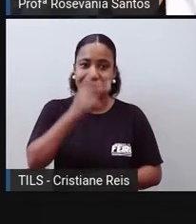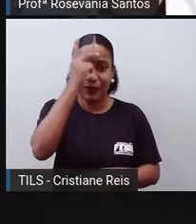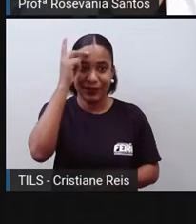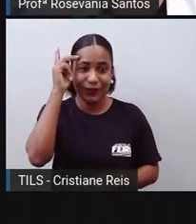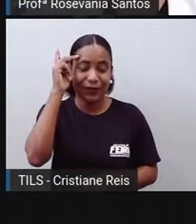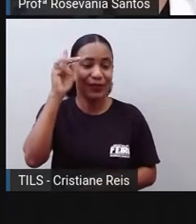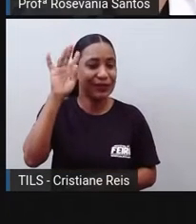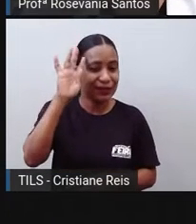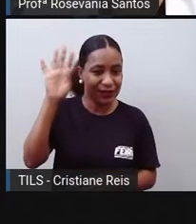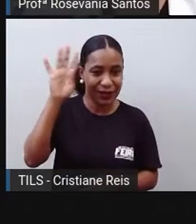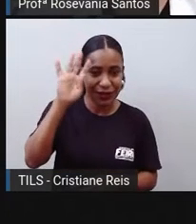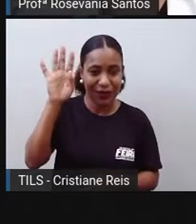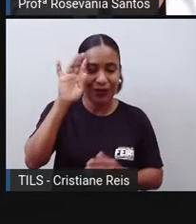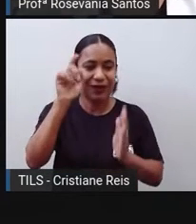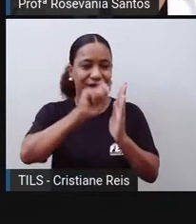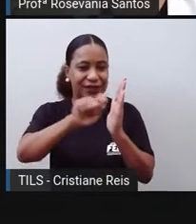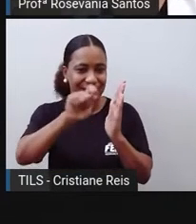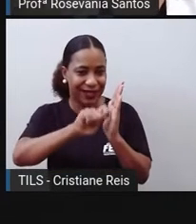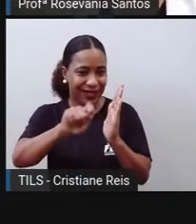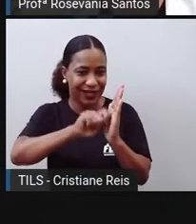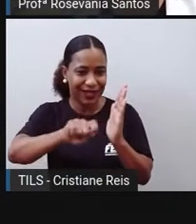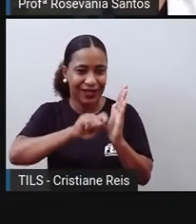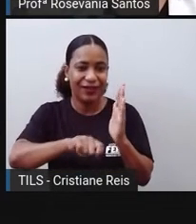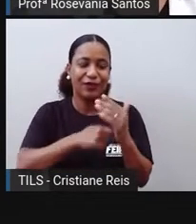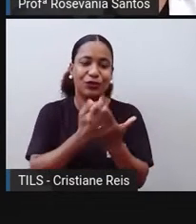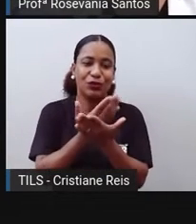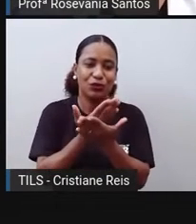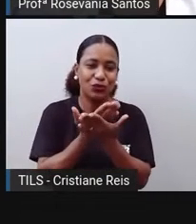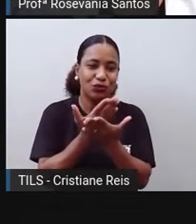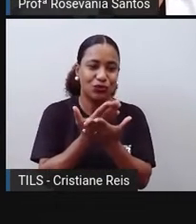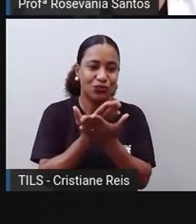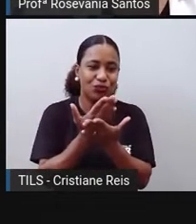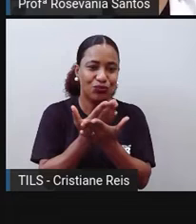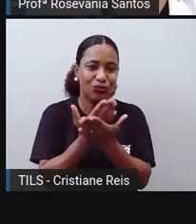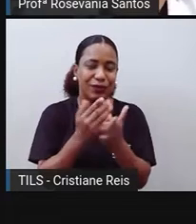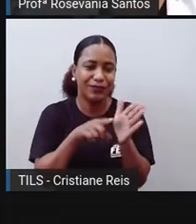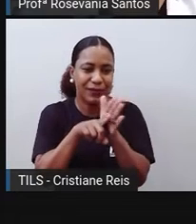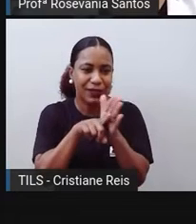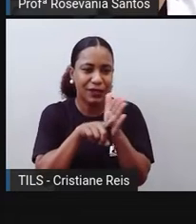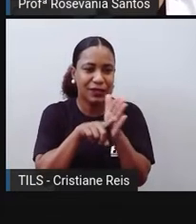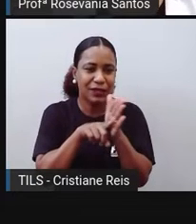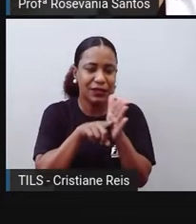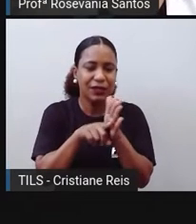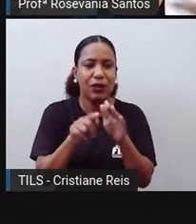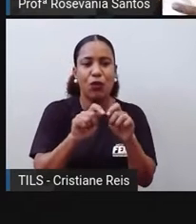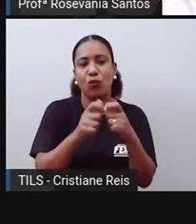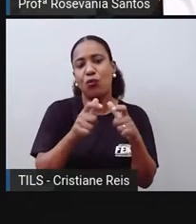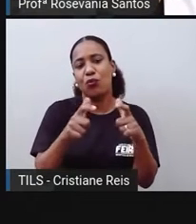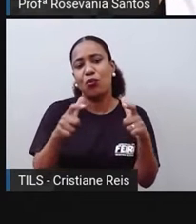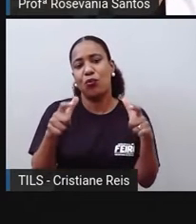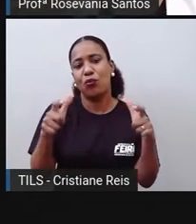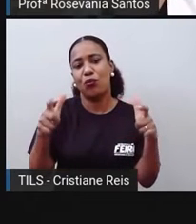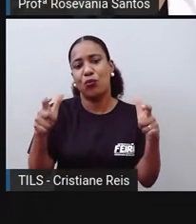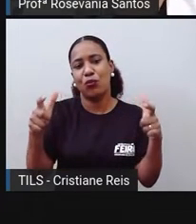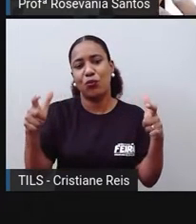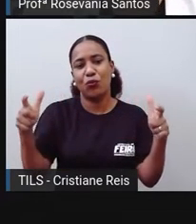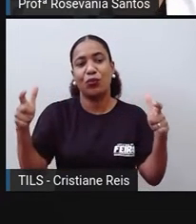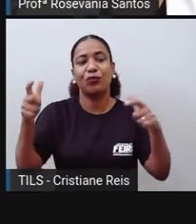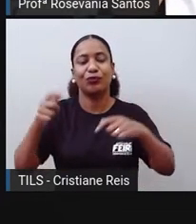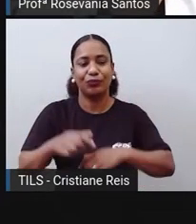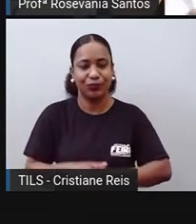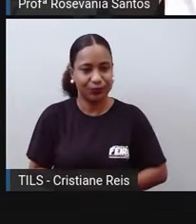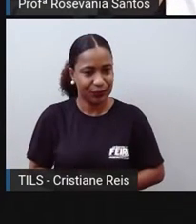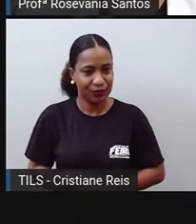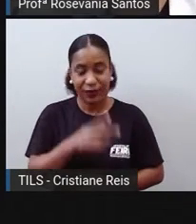de... que escreve, né? Sobre... que estuda, né? Sobre esse aumento populacional. Aí, começou a achar que ia ter muito